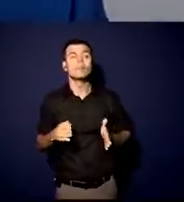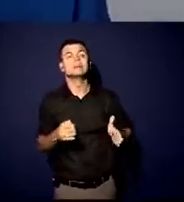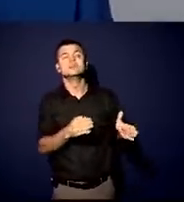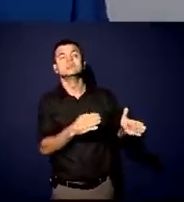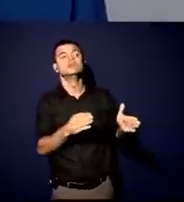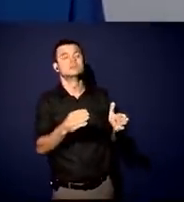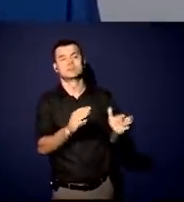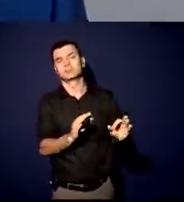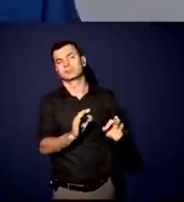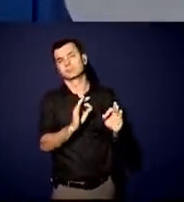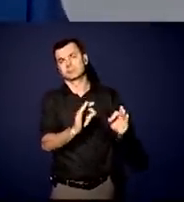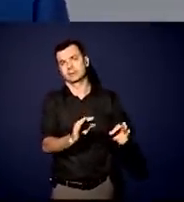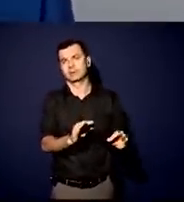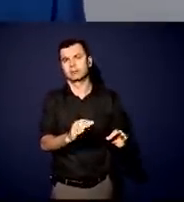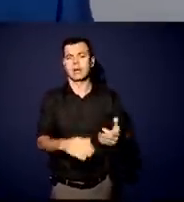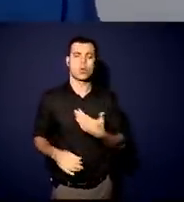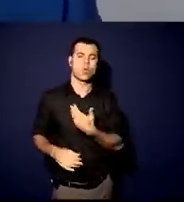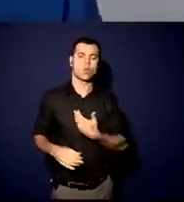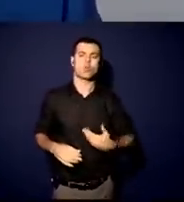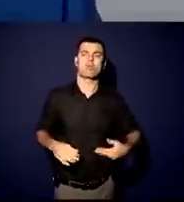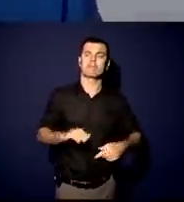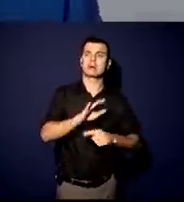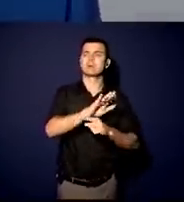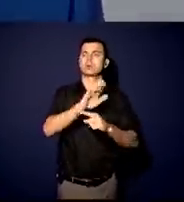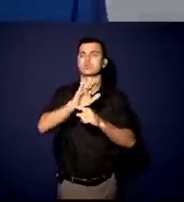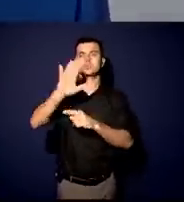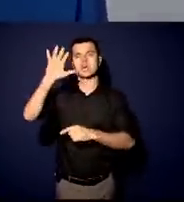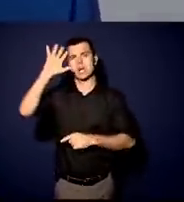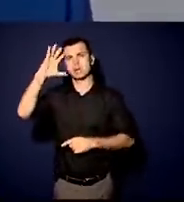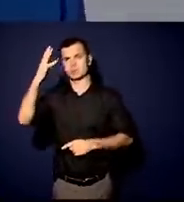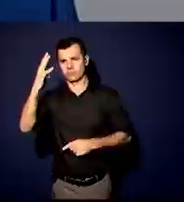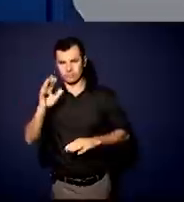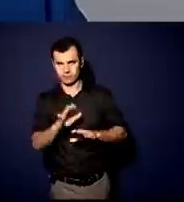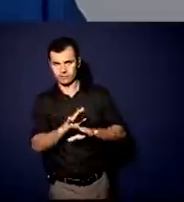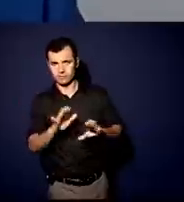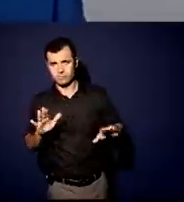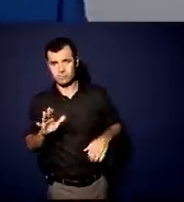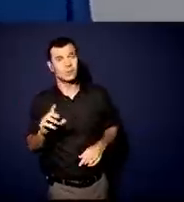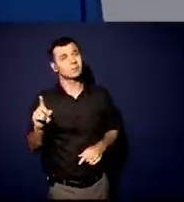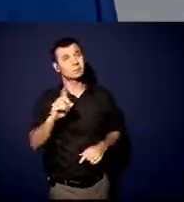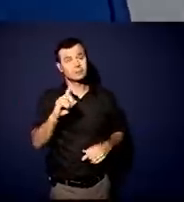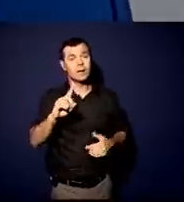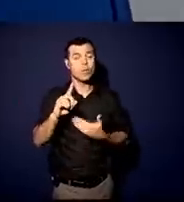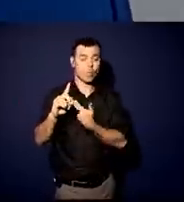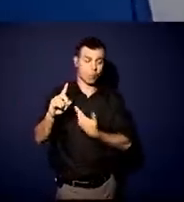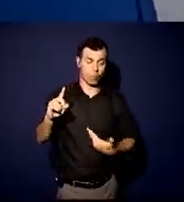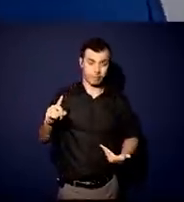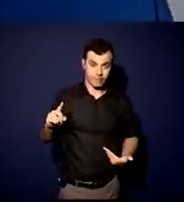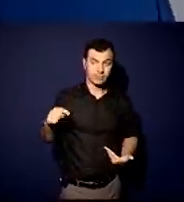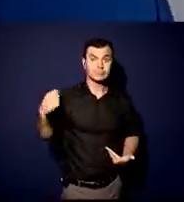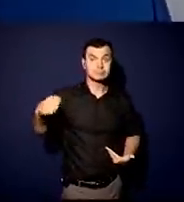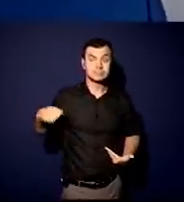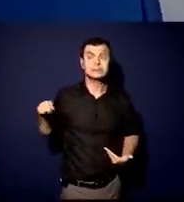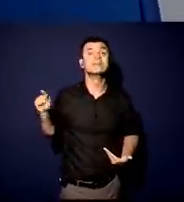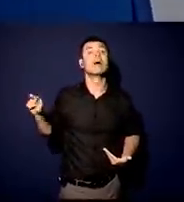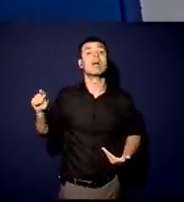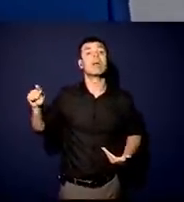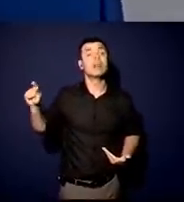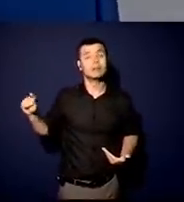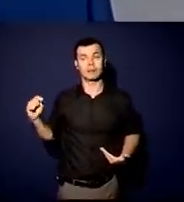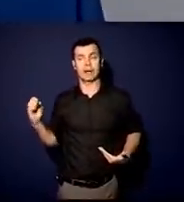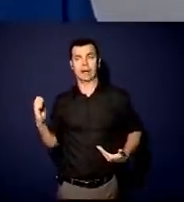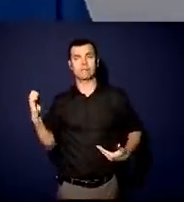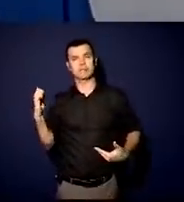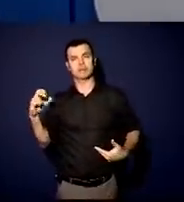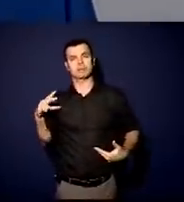Governo nenhum acaba resolvendo problemas. O governo acaba sendo empurrado e quem empurra são essas forças vivas. Se